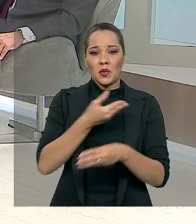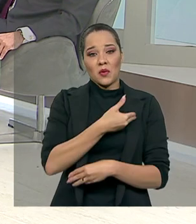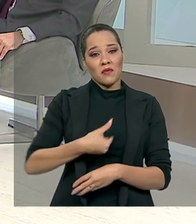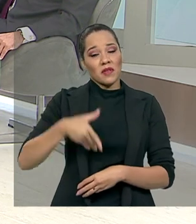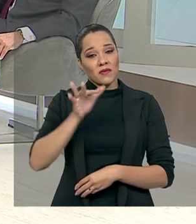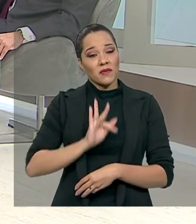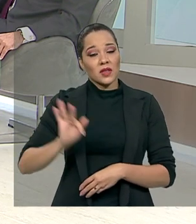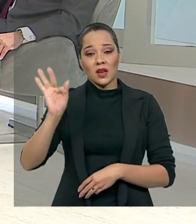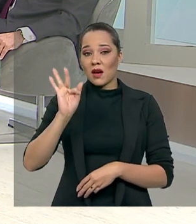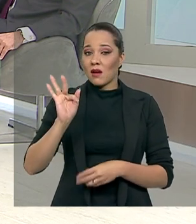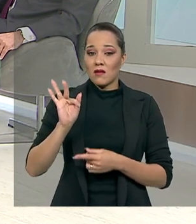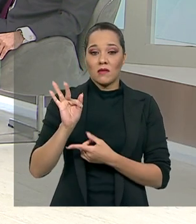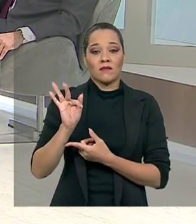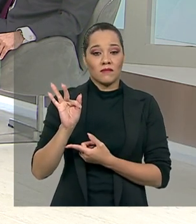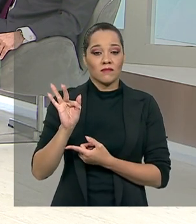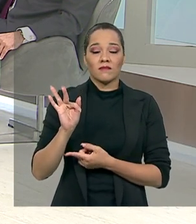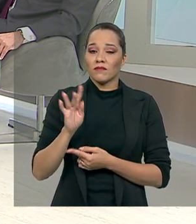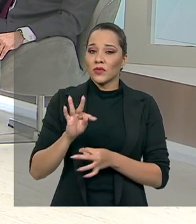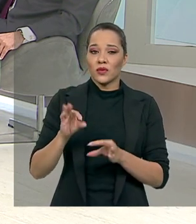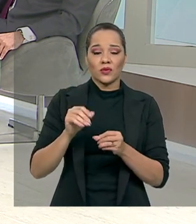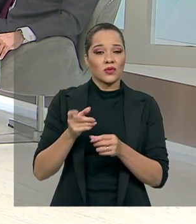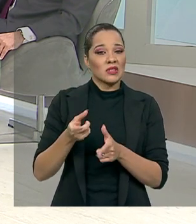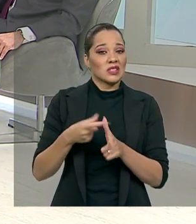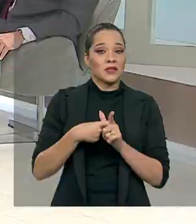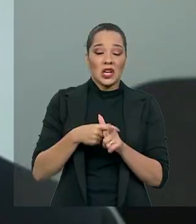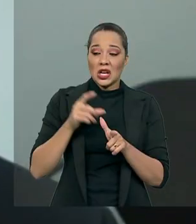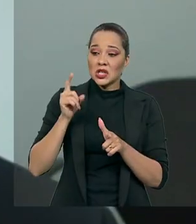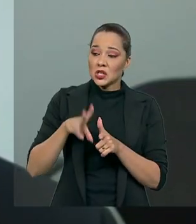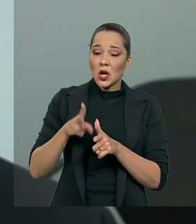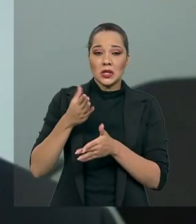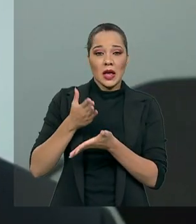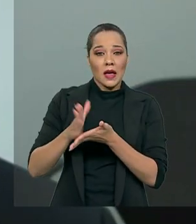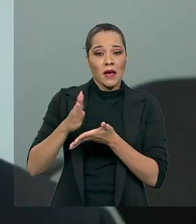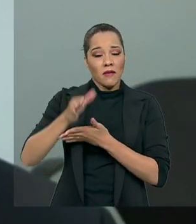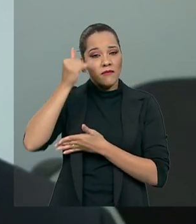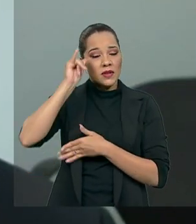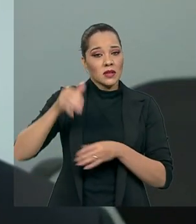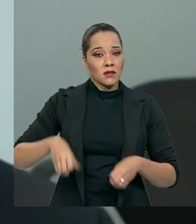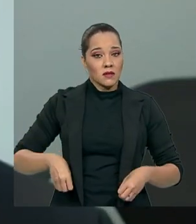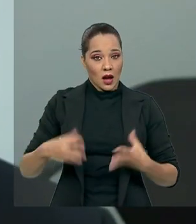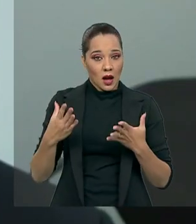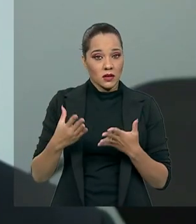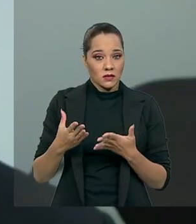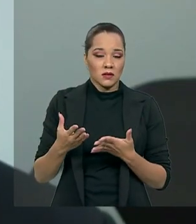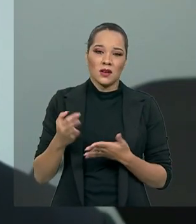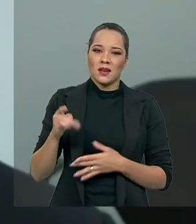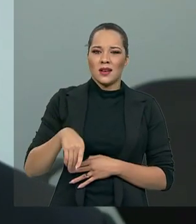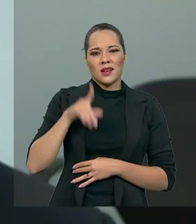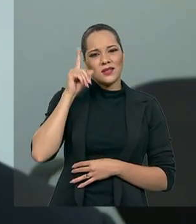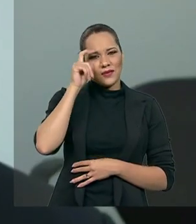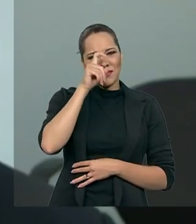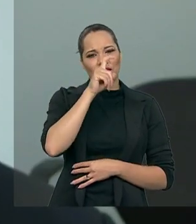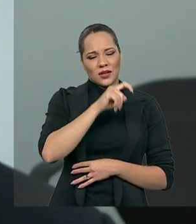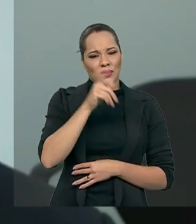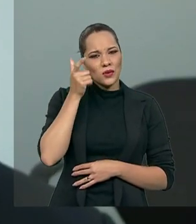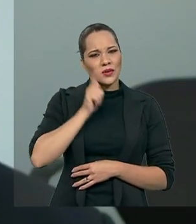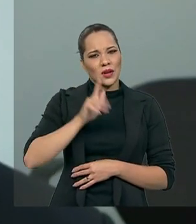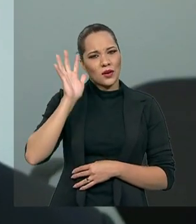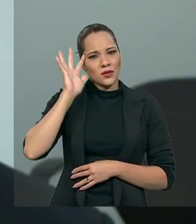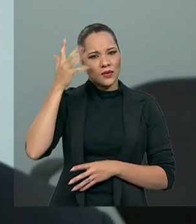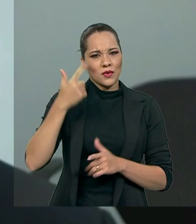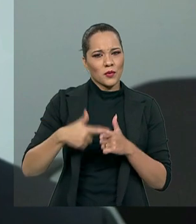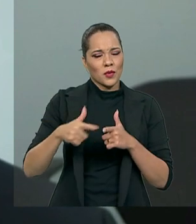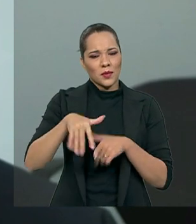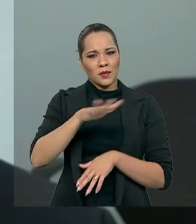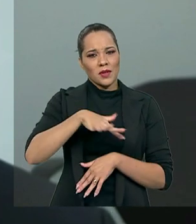federal. E só com corte de despesa, é muito difícil que a gente resolva o problema